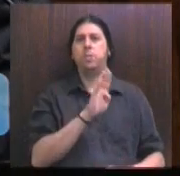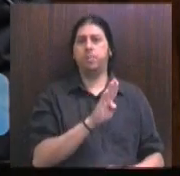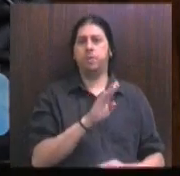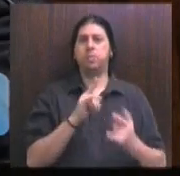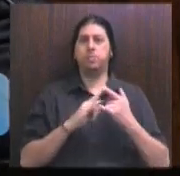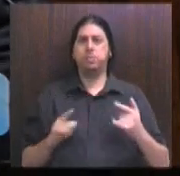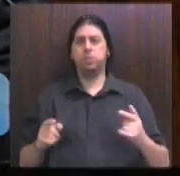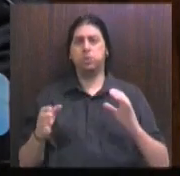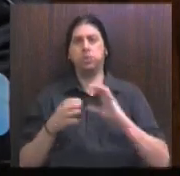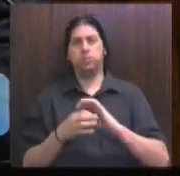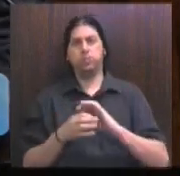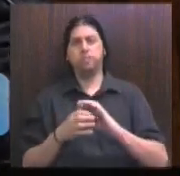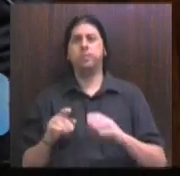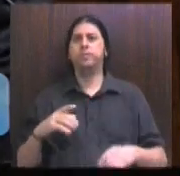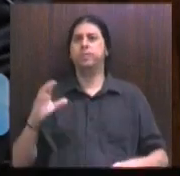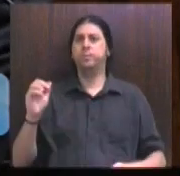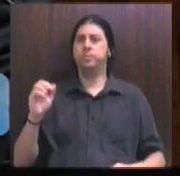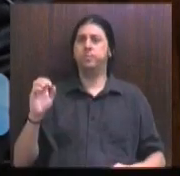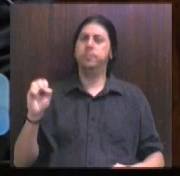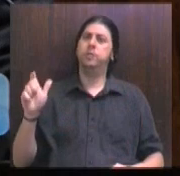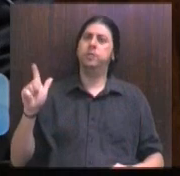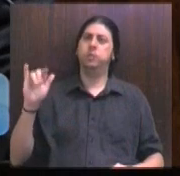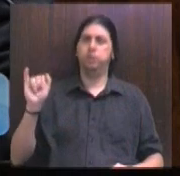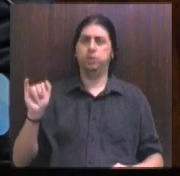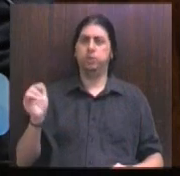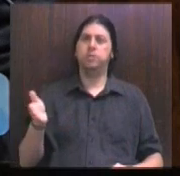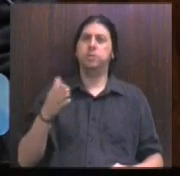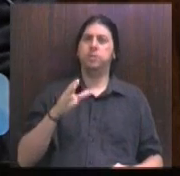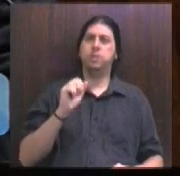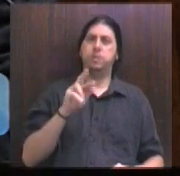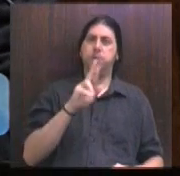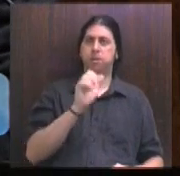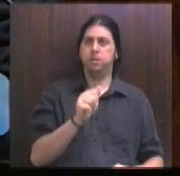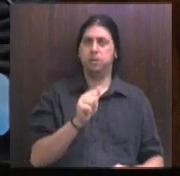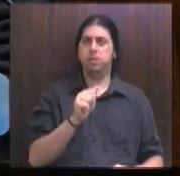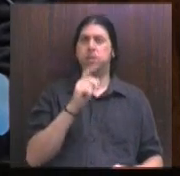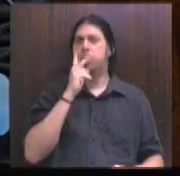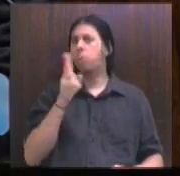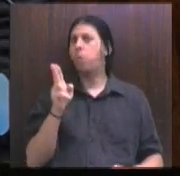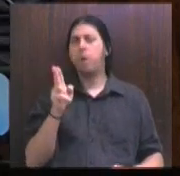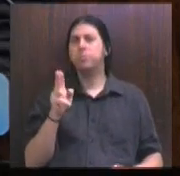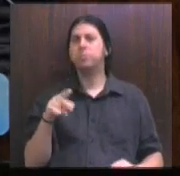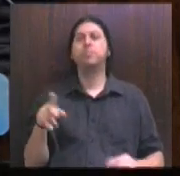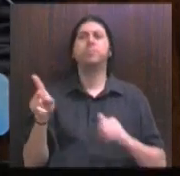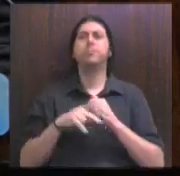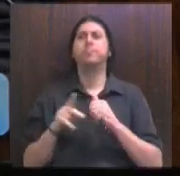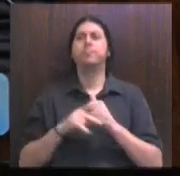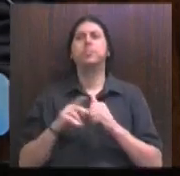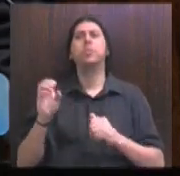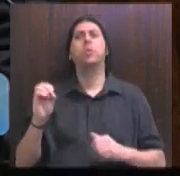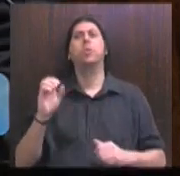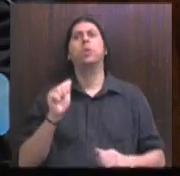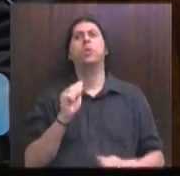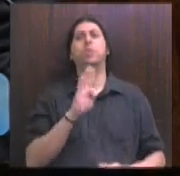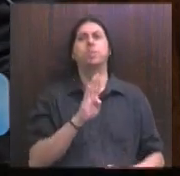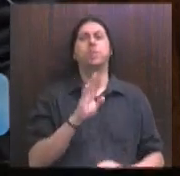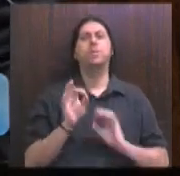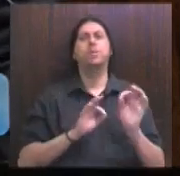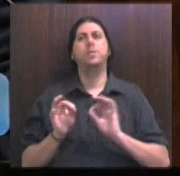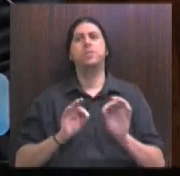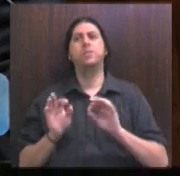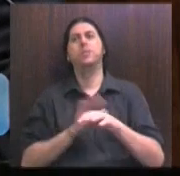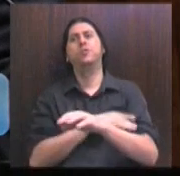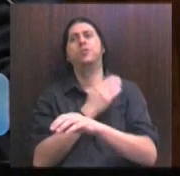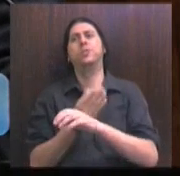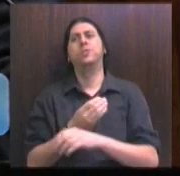CENGE e o CREA fazem hoje o papel que a OAB fez durante a sua vida inteira.